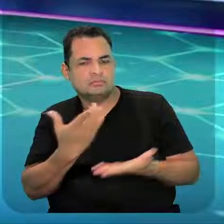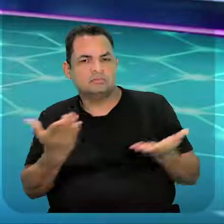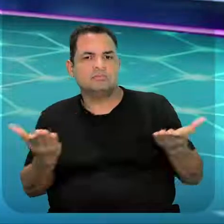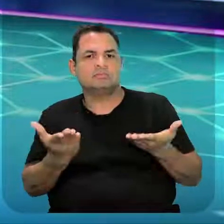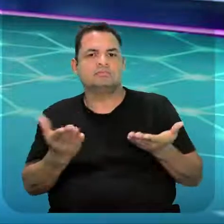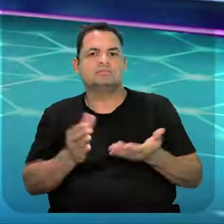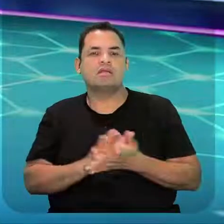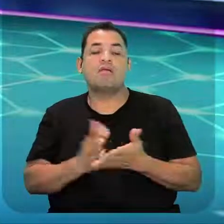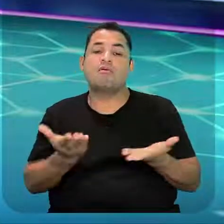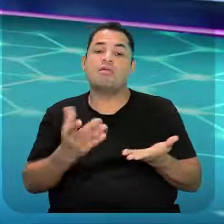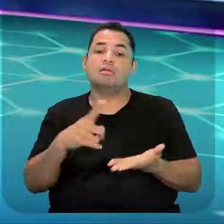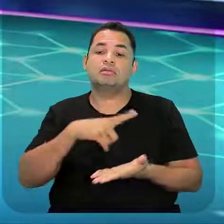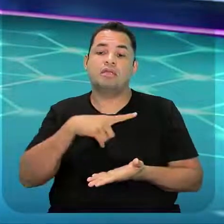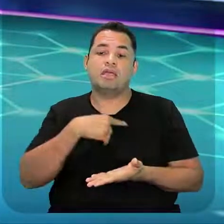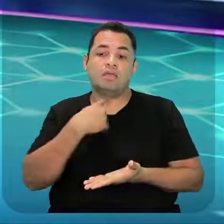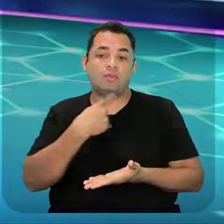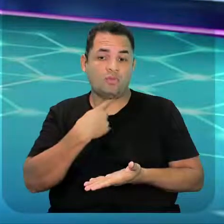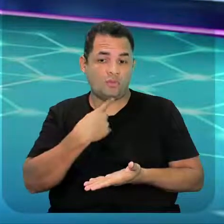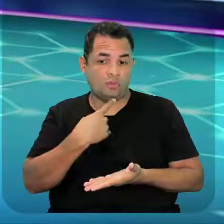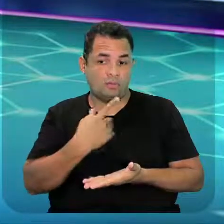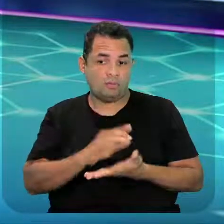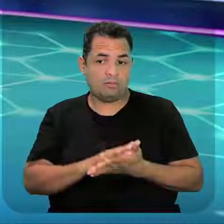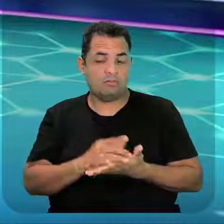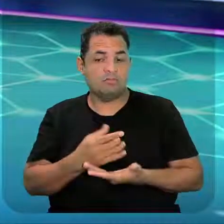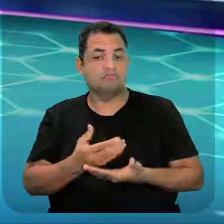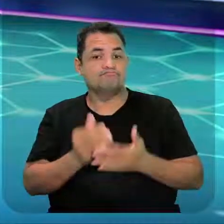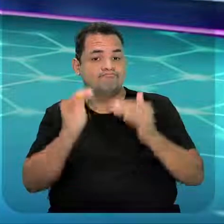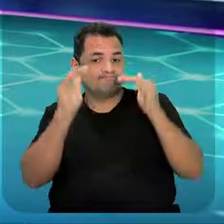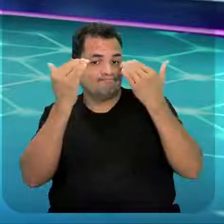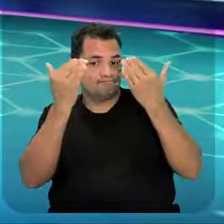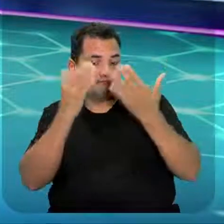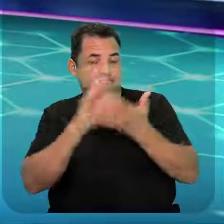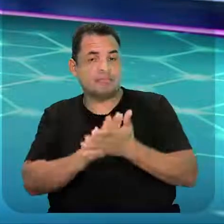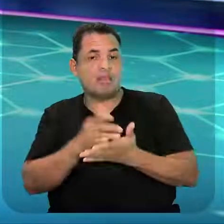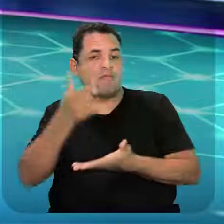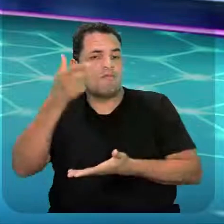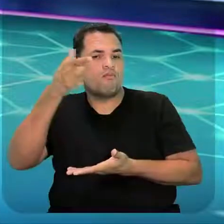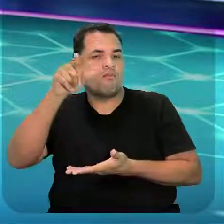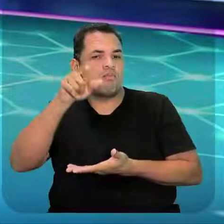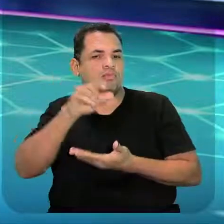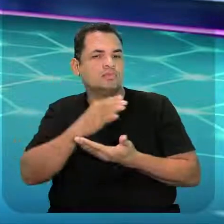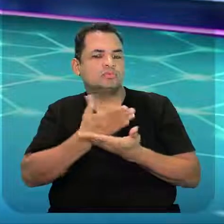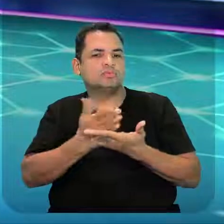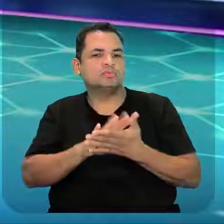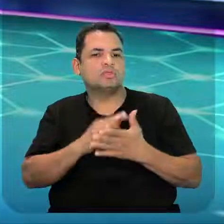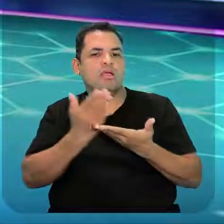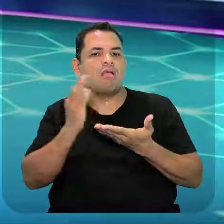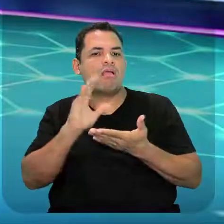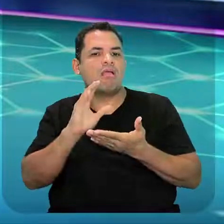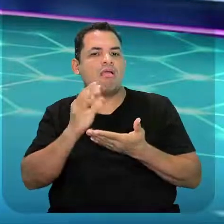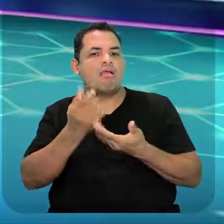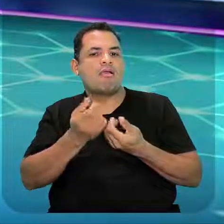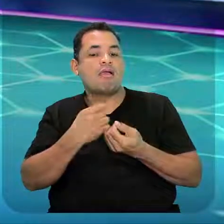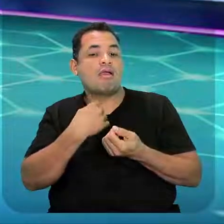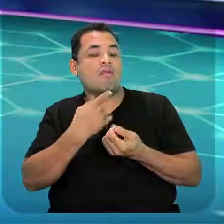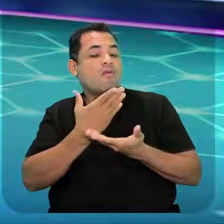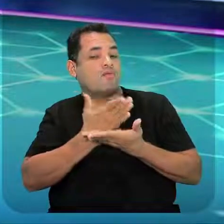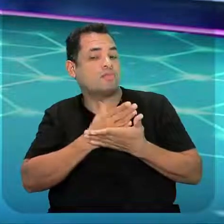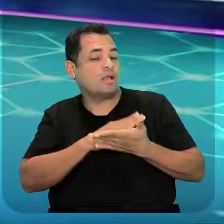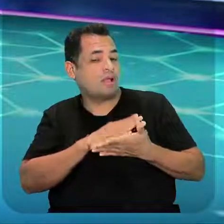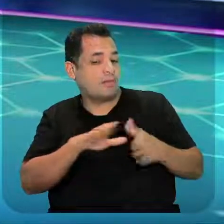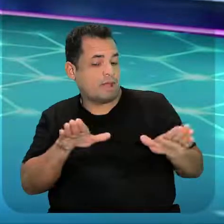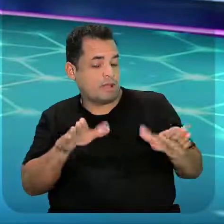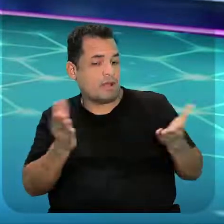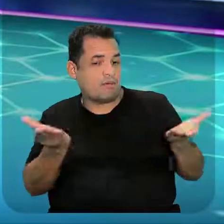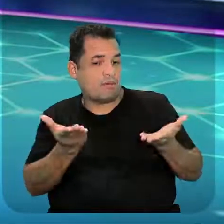momento, quem teve dúvida, presta atenção aí para a gente conseguir sanar elas no nosso Tirando Dúvidas. Então vamos